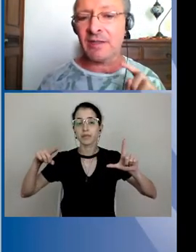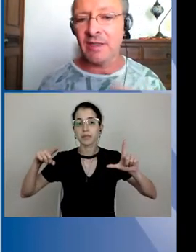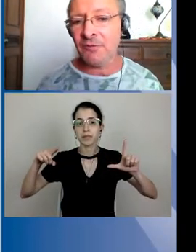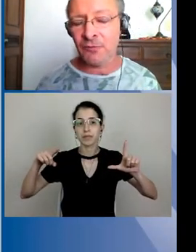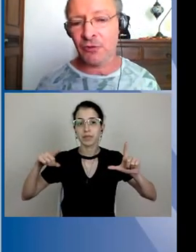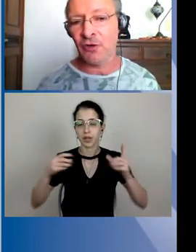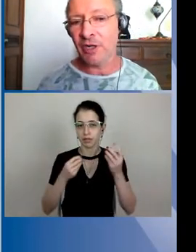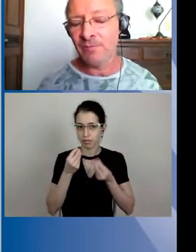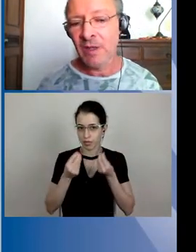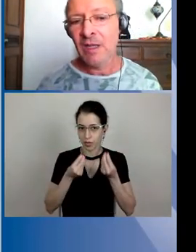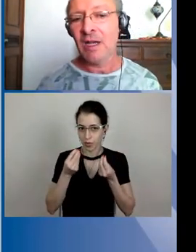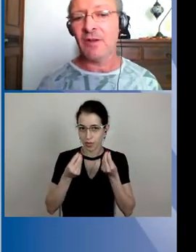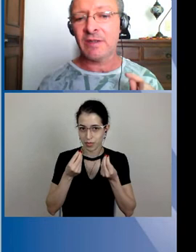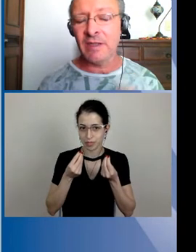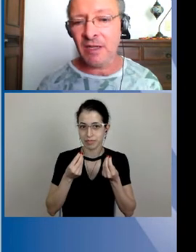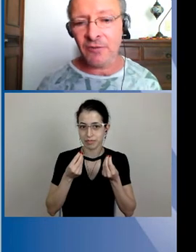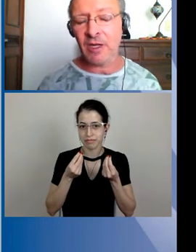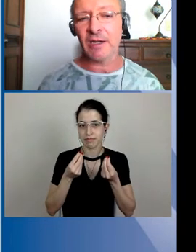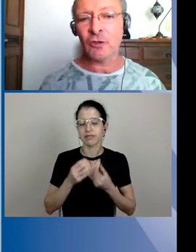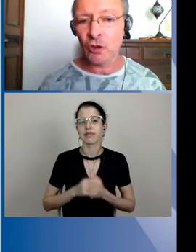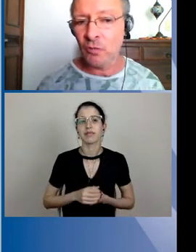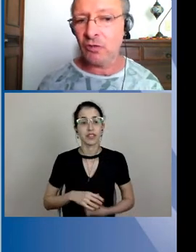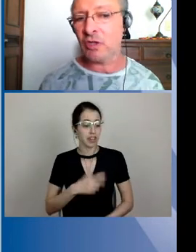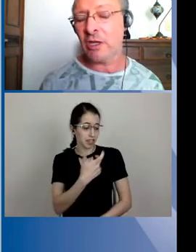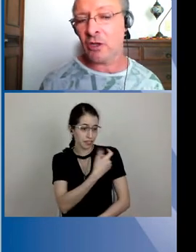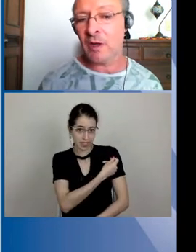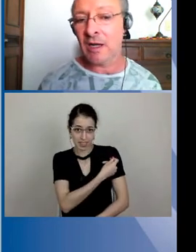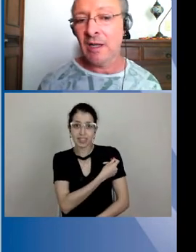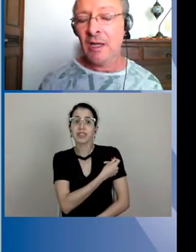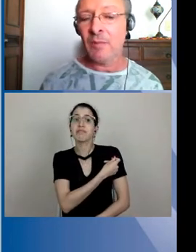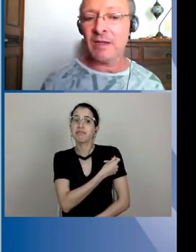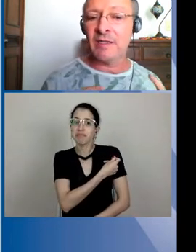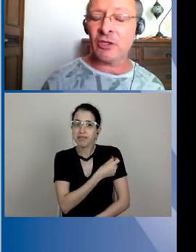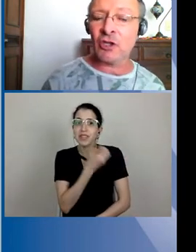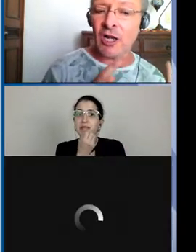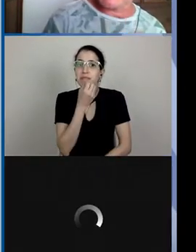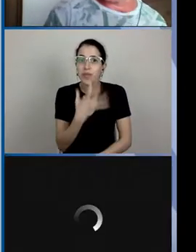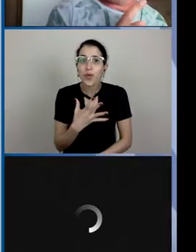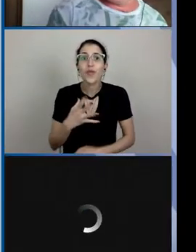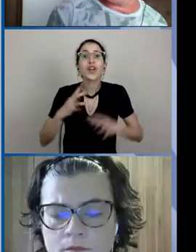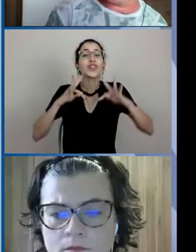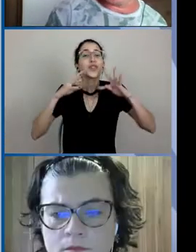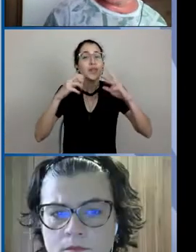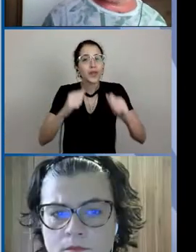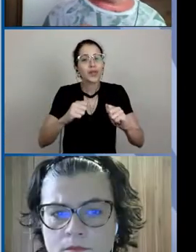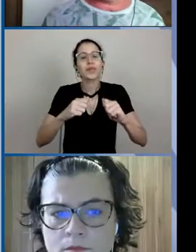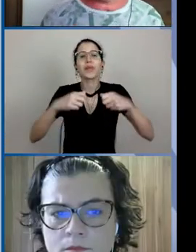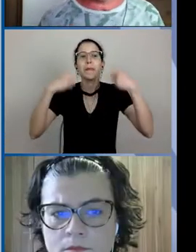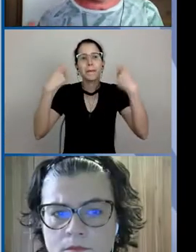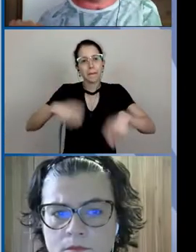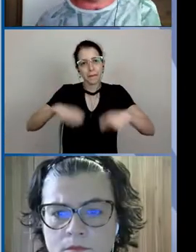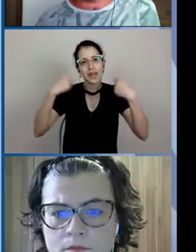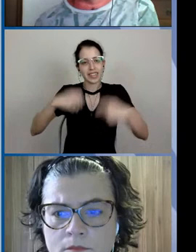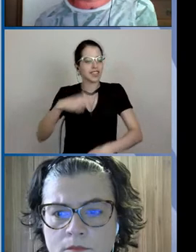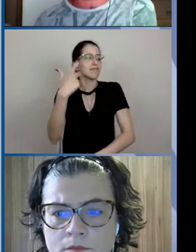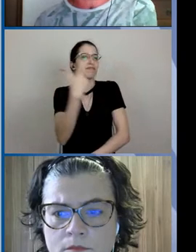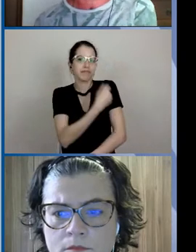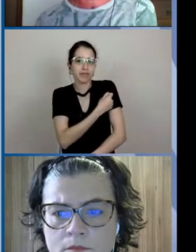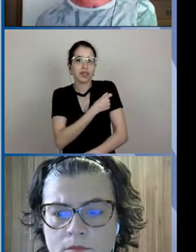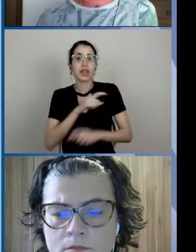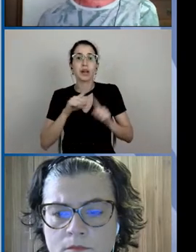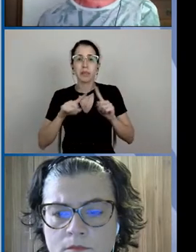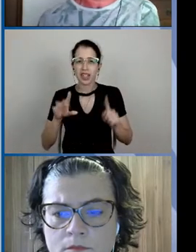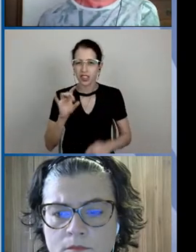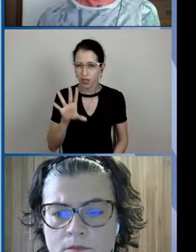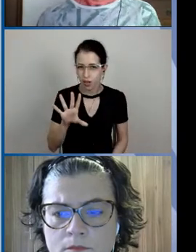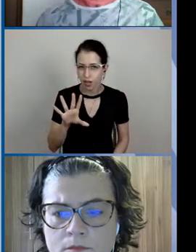a vacina funciona, a vacina é eficaz, todo mundo tem que tomar, mas isoladamente ela é uma medida que demora muito a